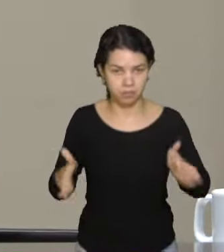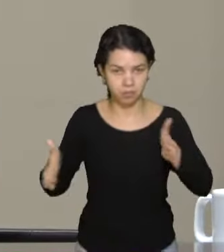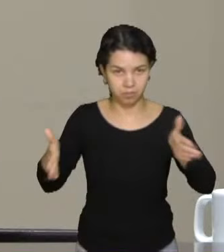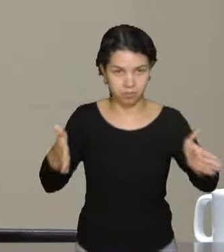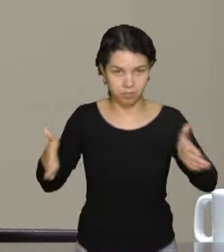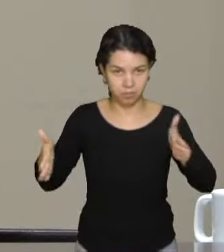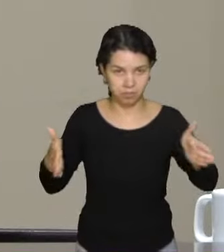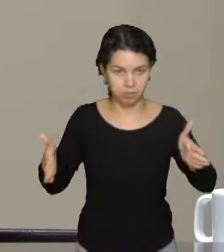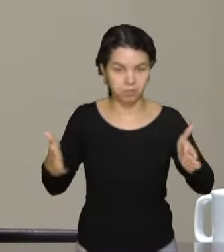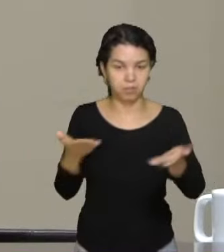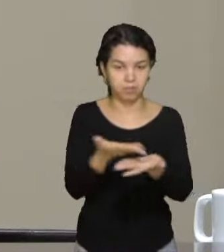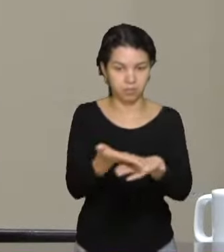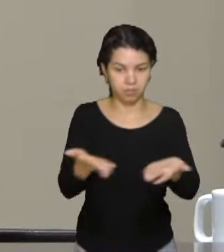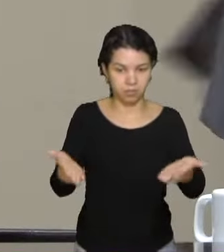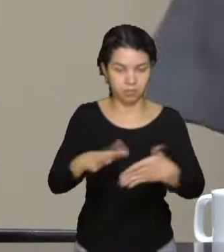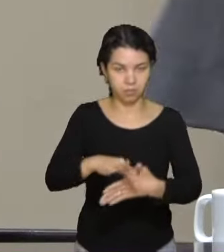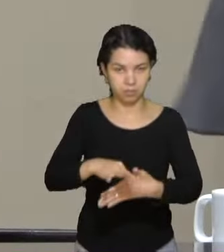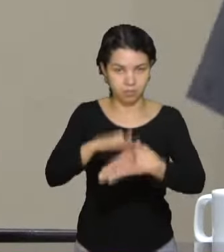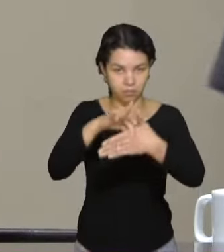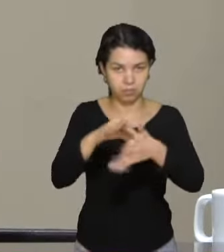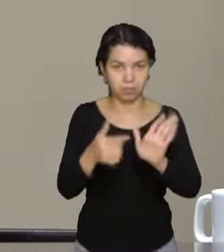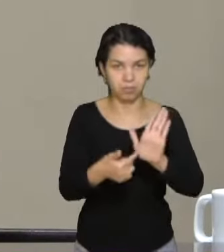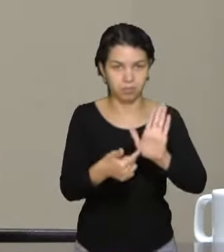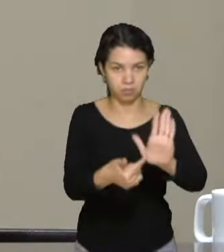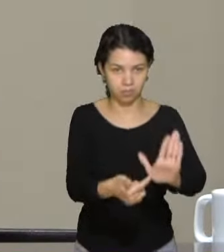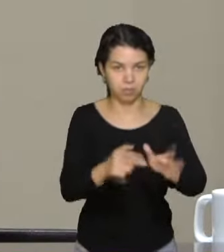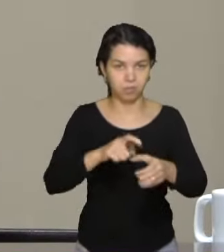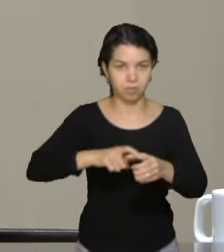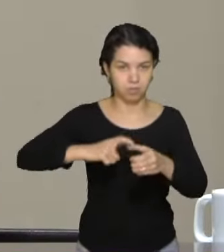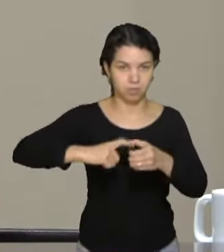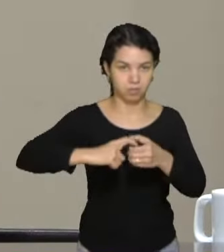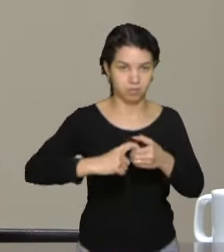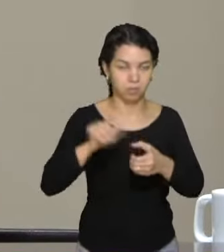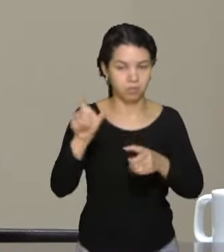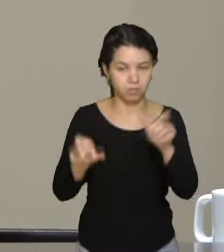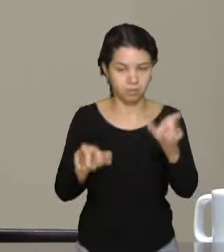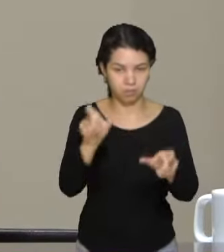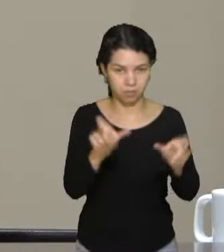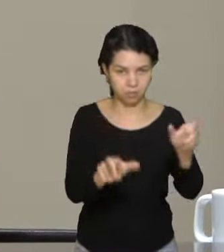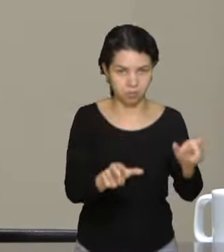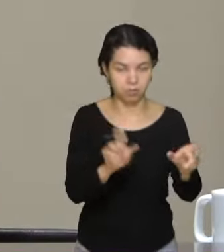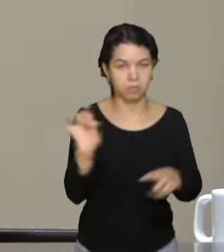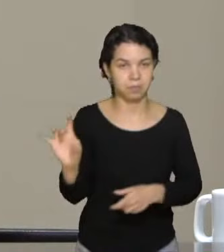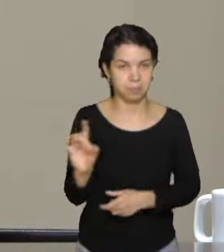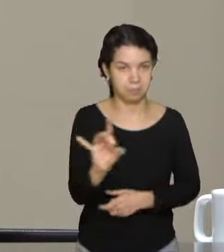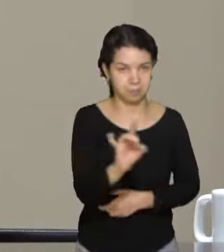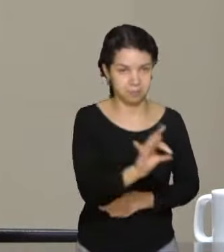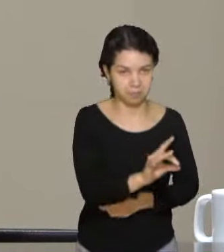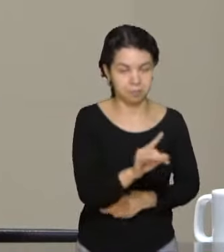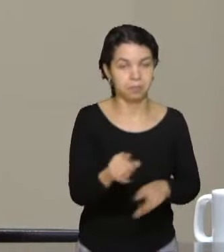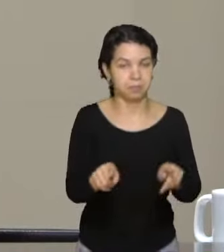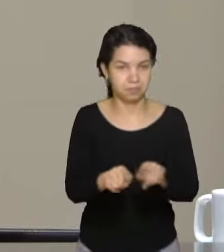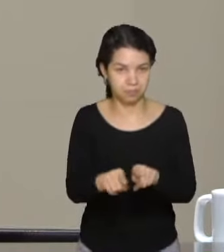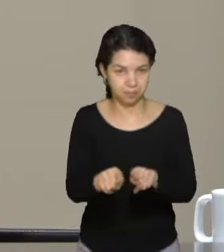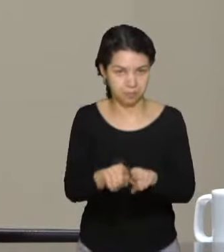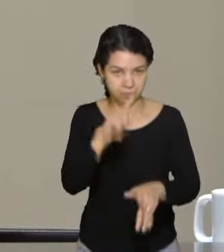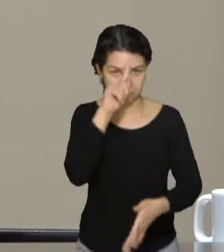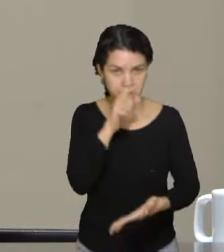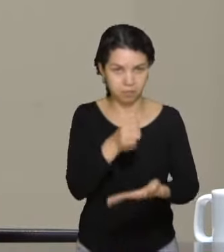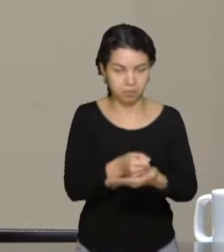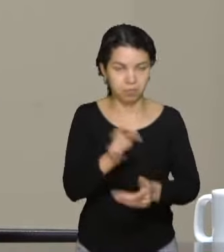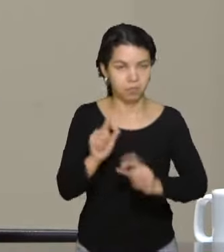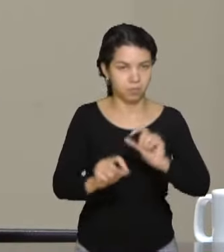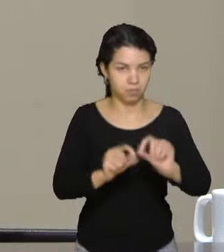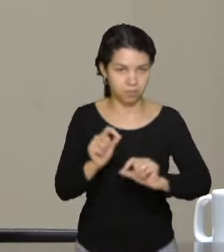líderes e indiquem os respectivos membros. Também ficou deliberado que a instalação da CPI